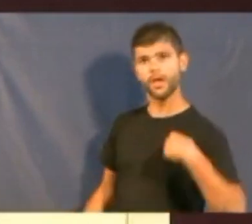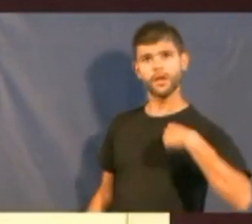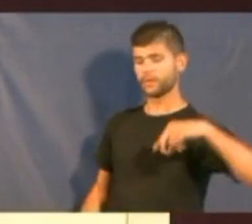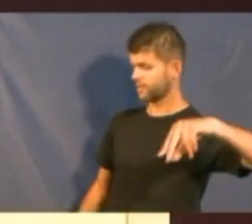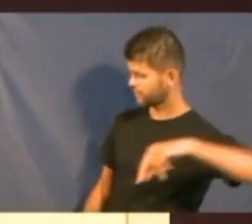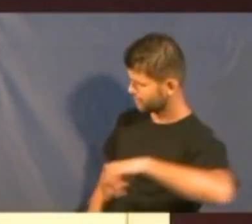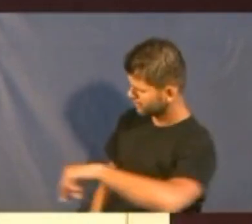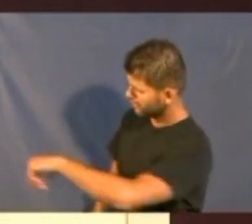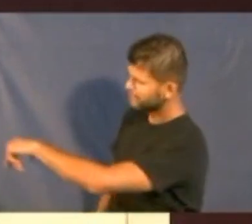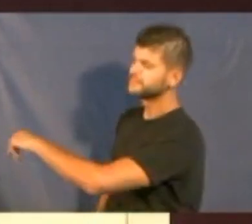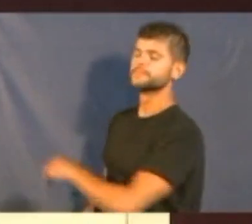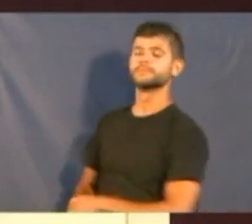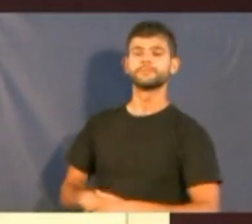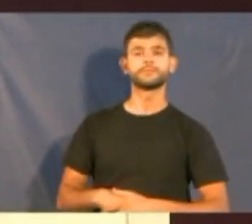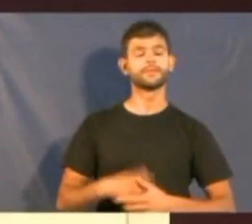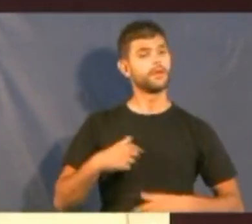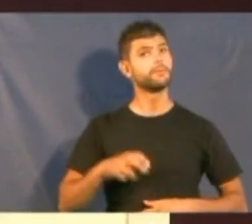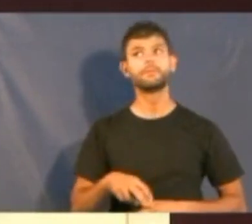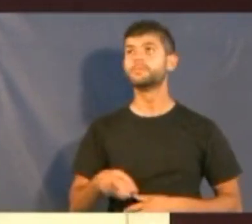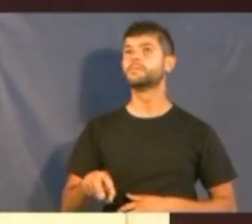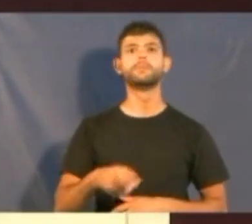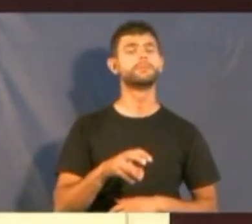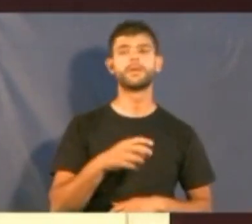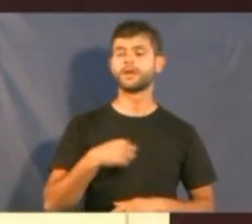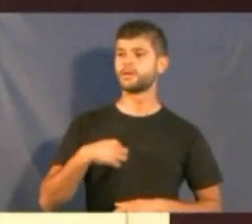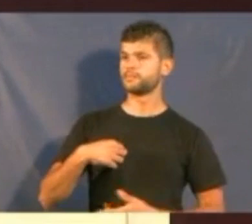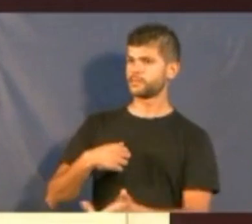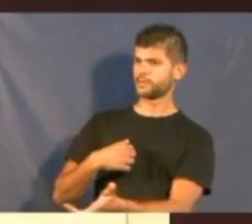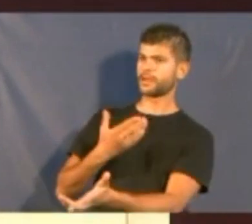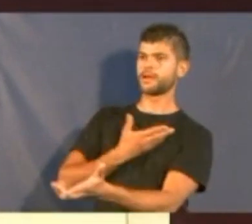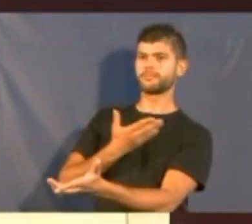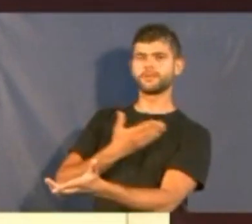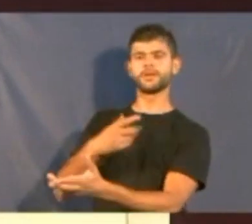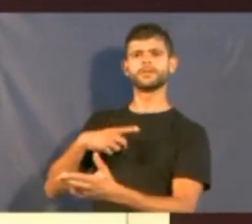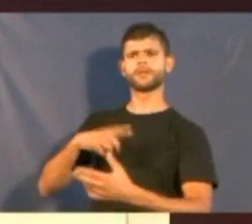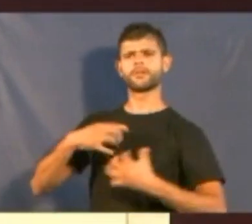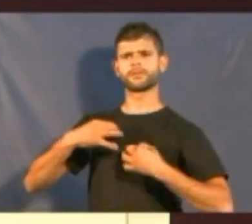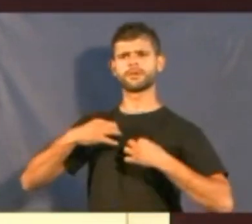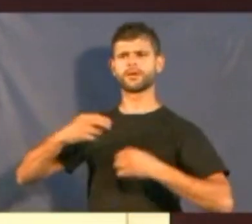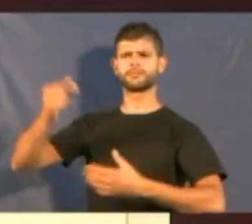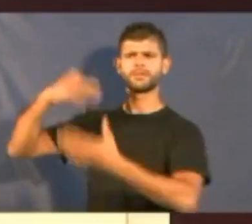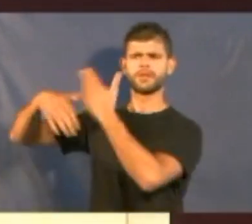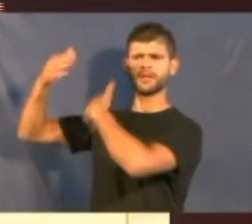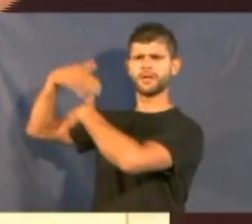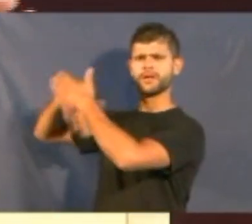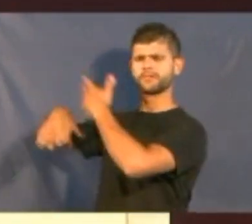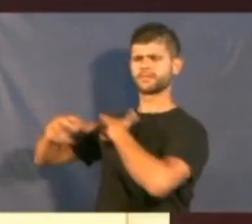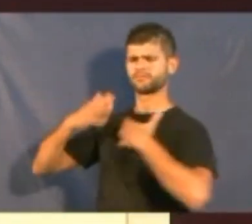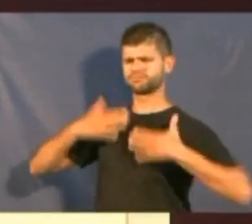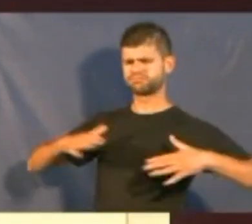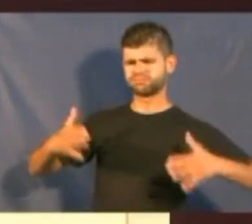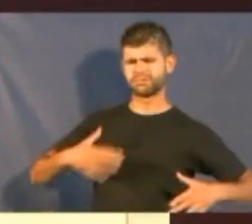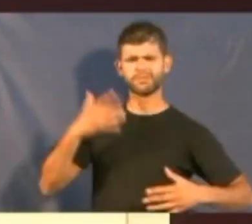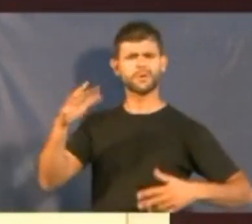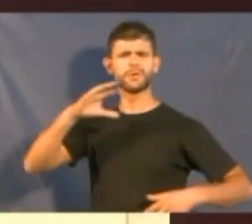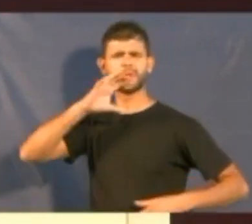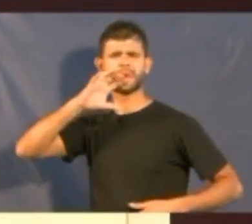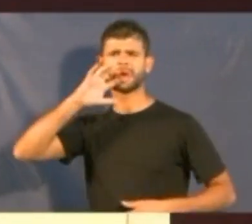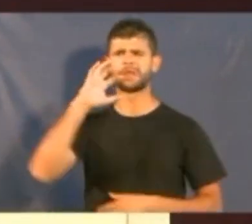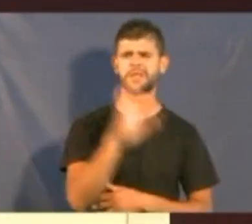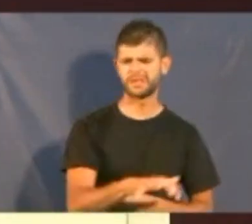com um traje da época. Palácio Pijama. Era uma coisa horrível, mas era